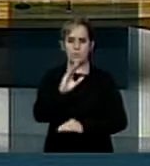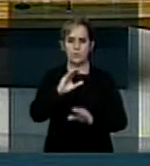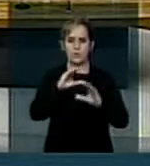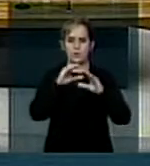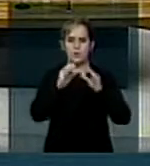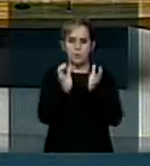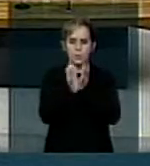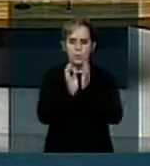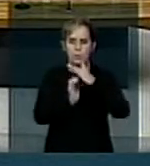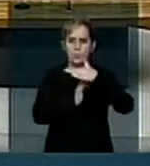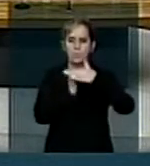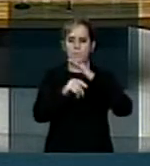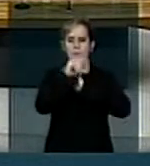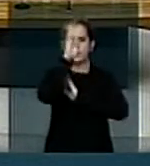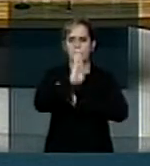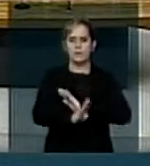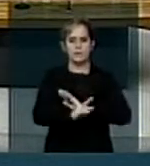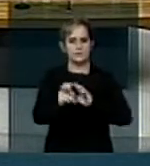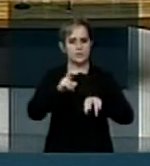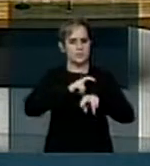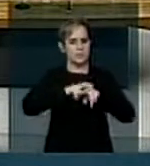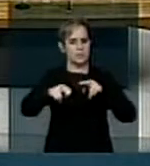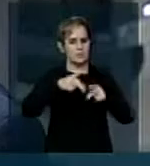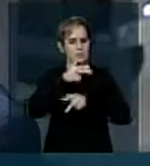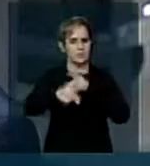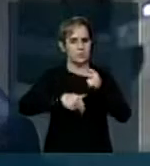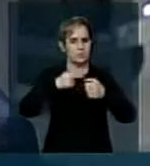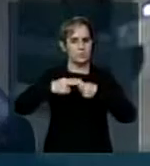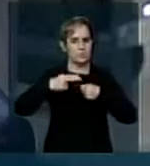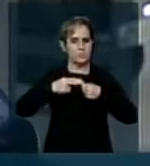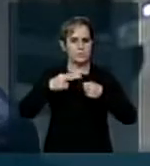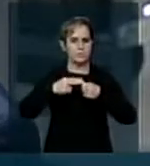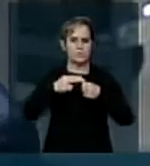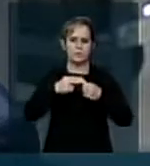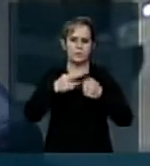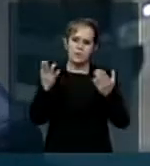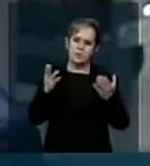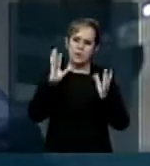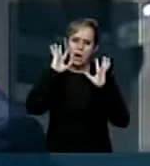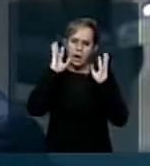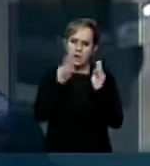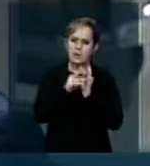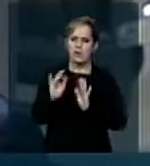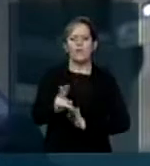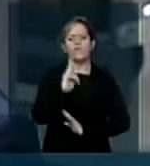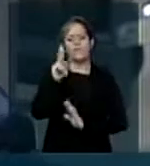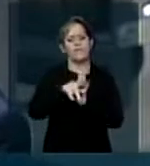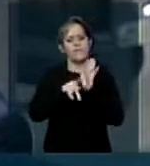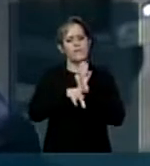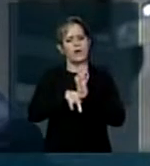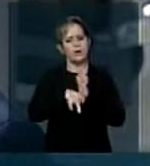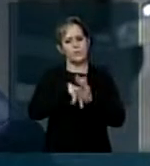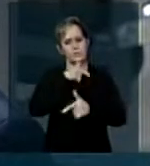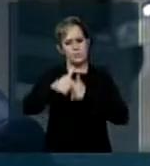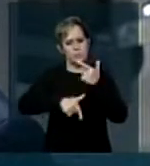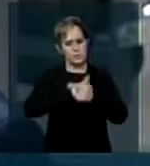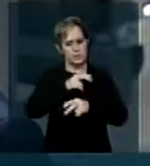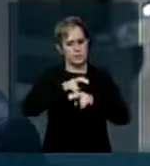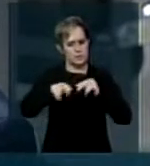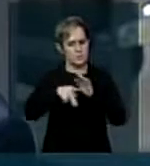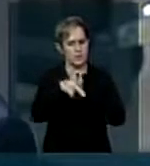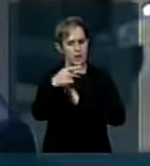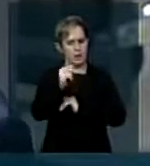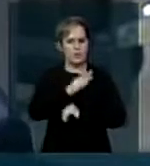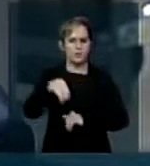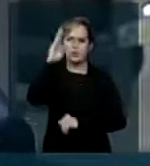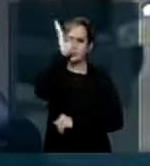Três Urbanos, para que abra os braços, para que reconheça o valor dos metroviários dessa imensa categoria que em todo o